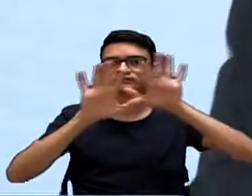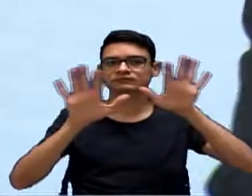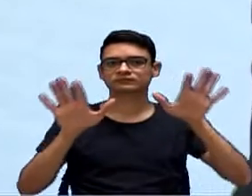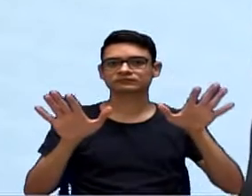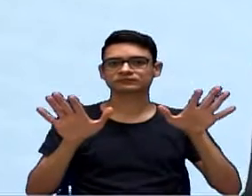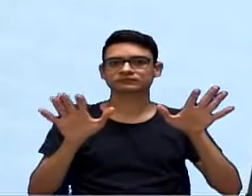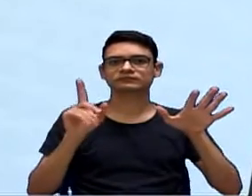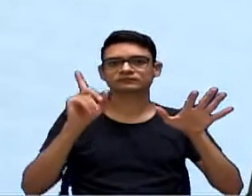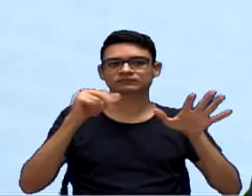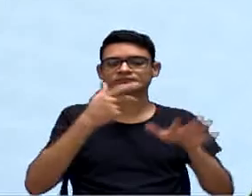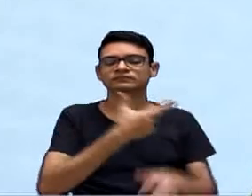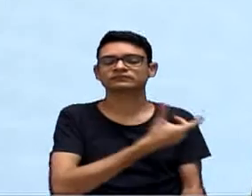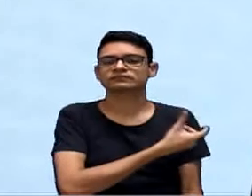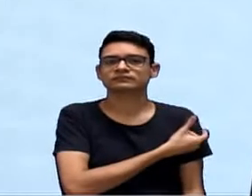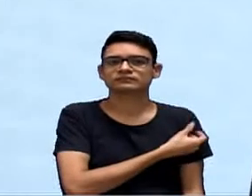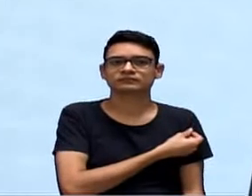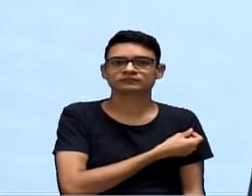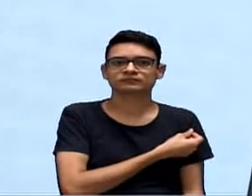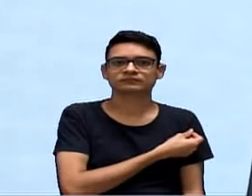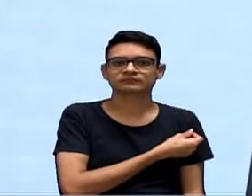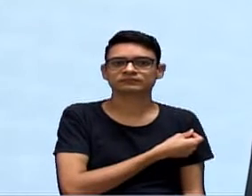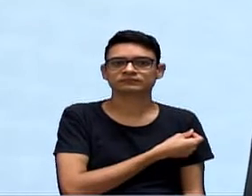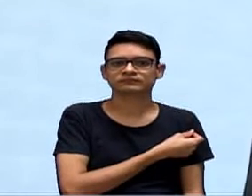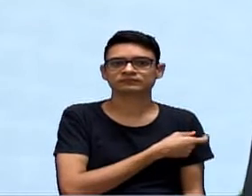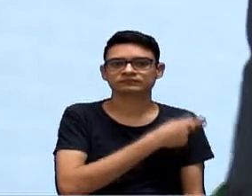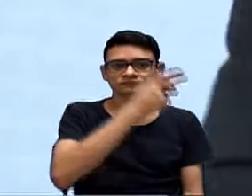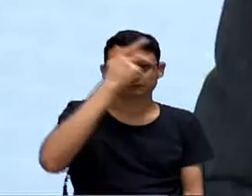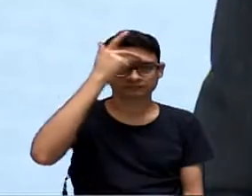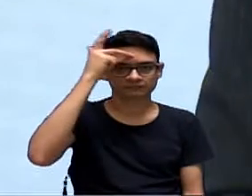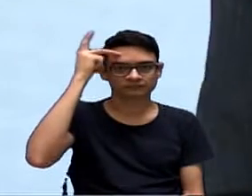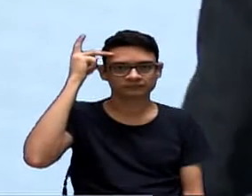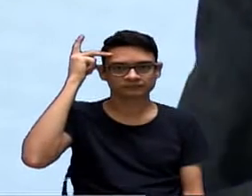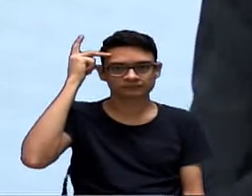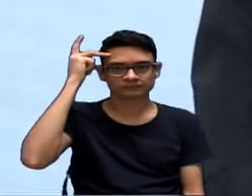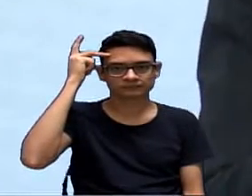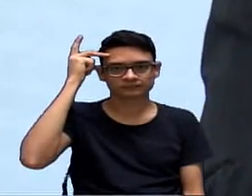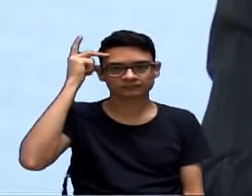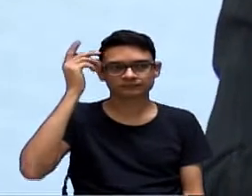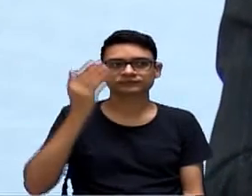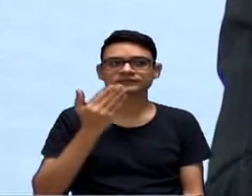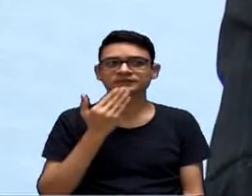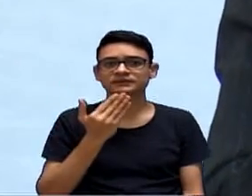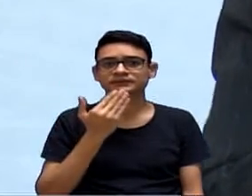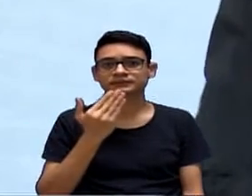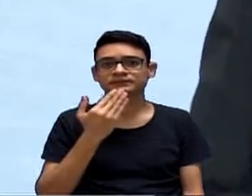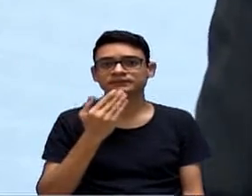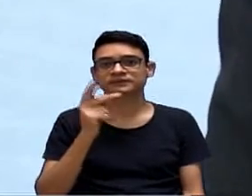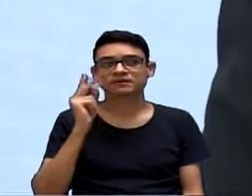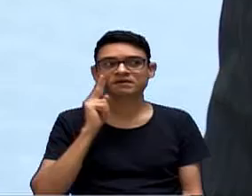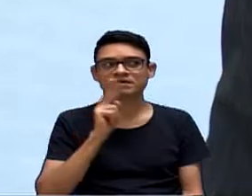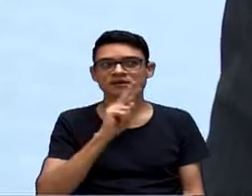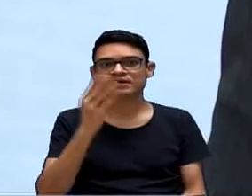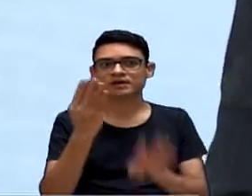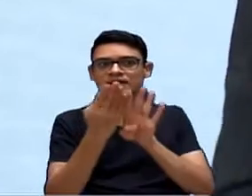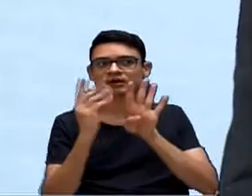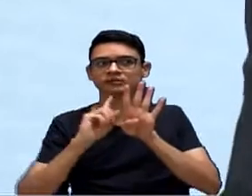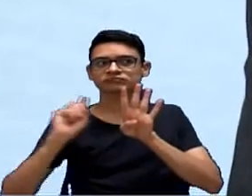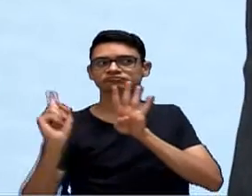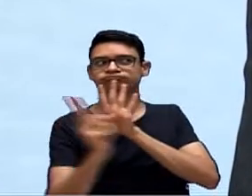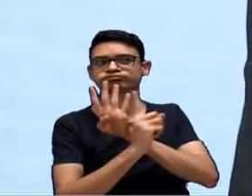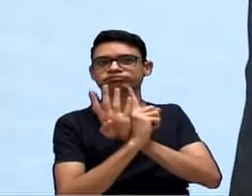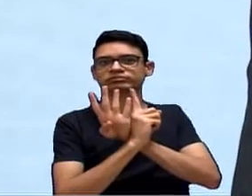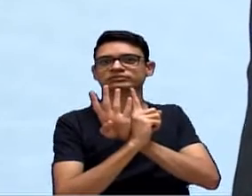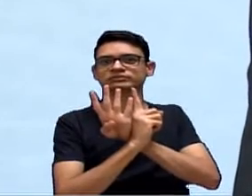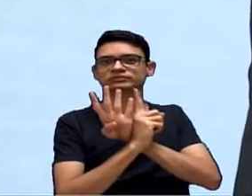vacina tem sido requerida, tanto é que houve várias furafilas. Pessoas que não estavam aí